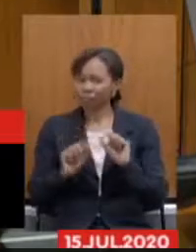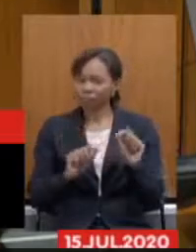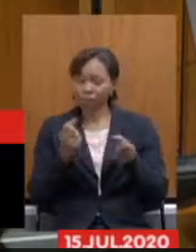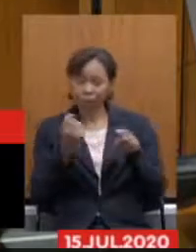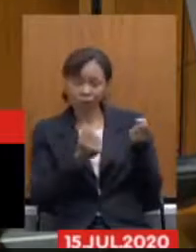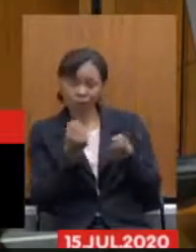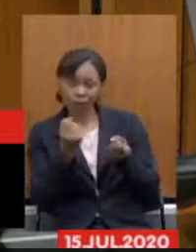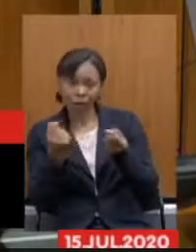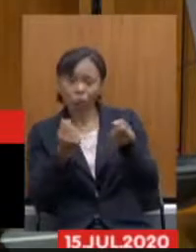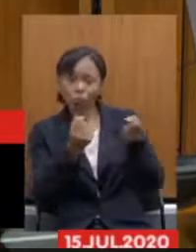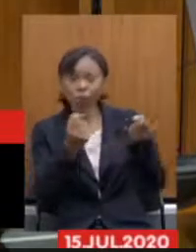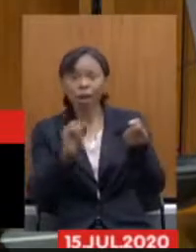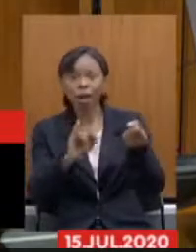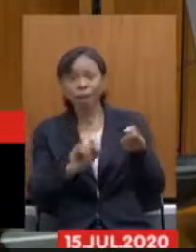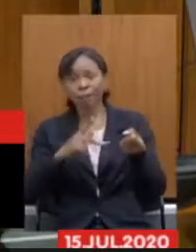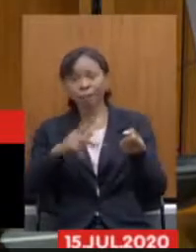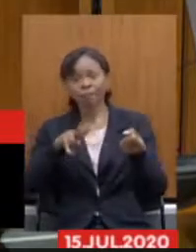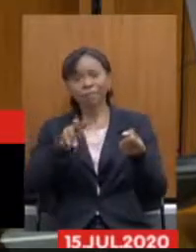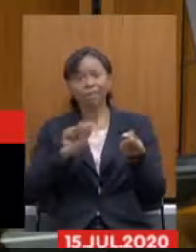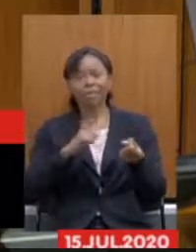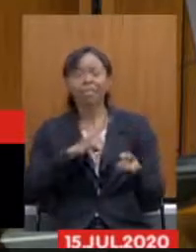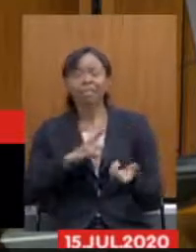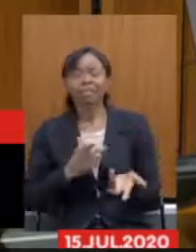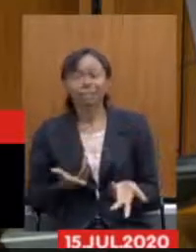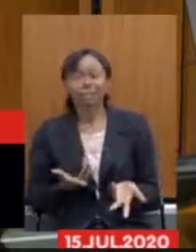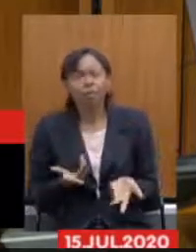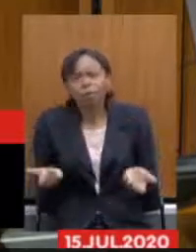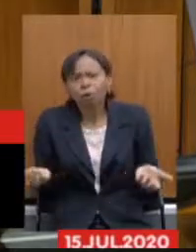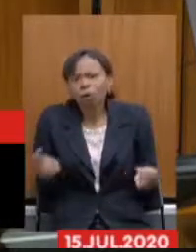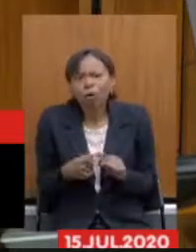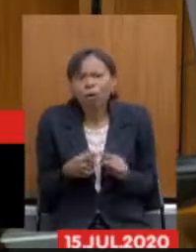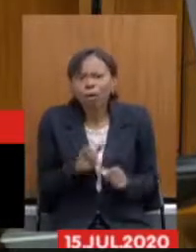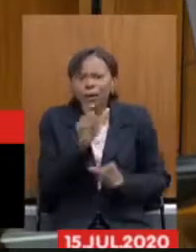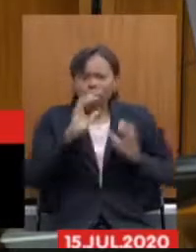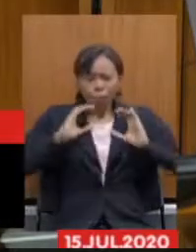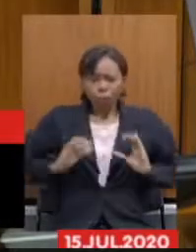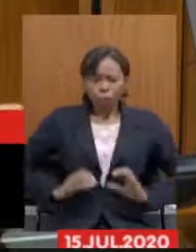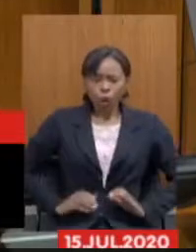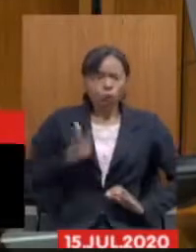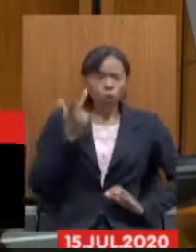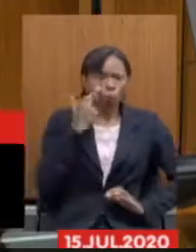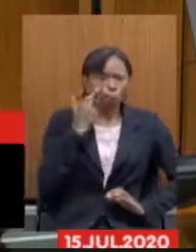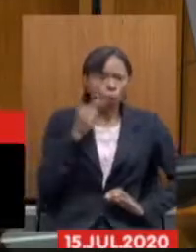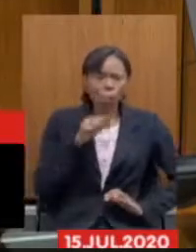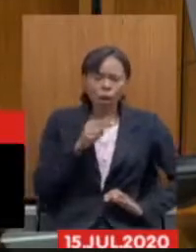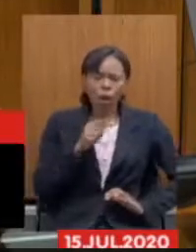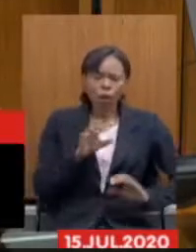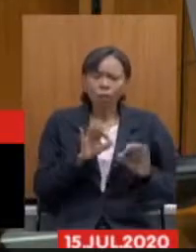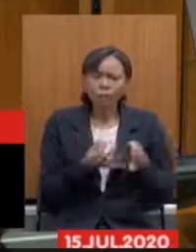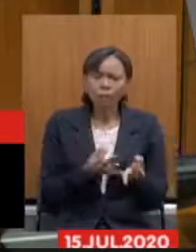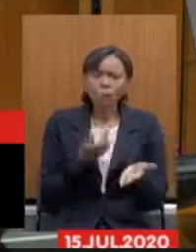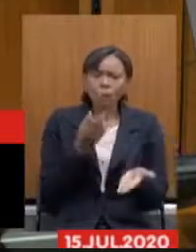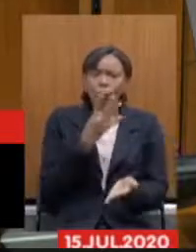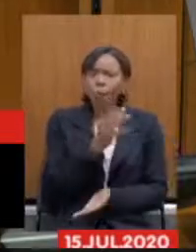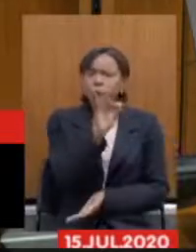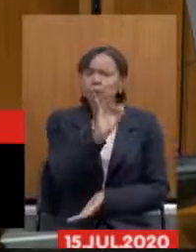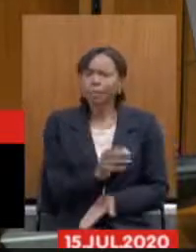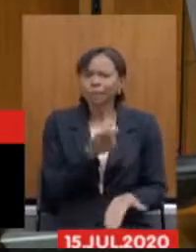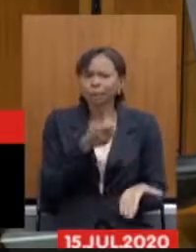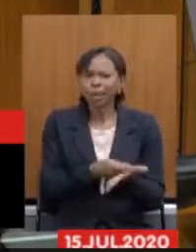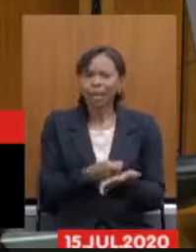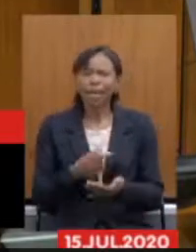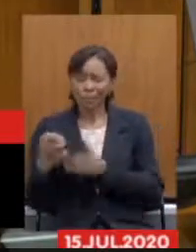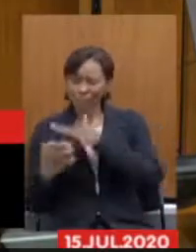então isso aqui tem que ser discutido porque o cidadão comum paga 4% e empresas pagam 1% com qual